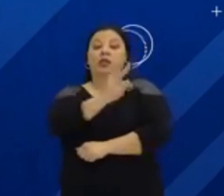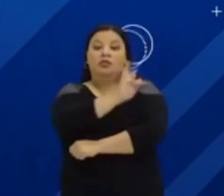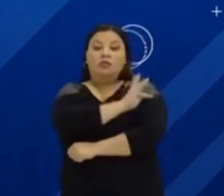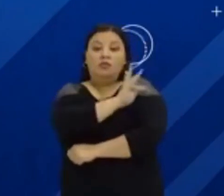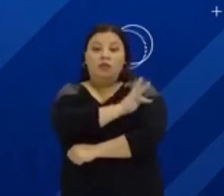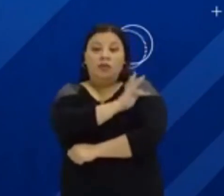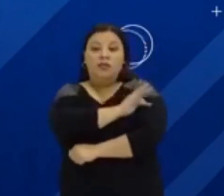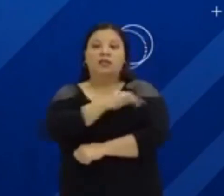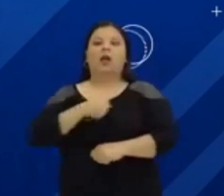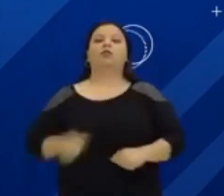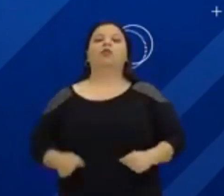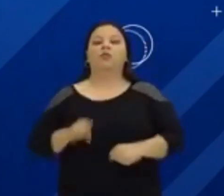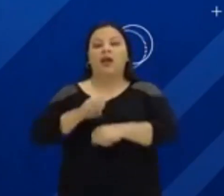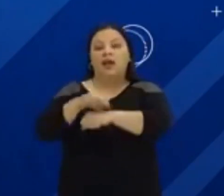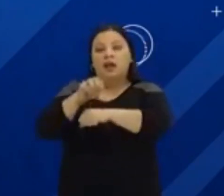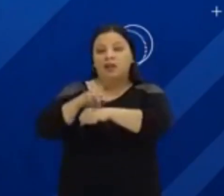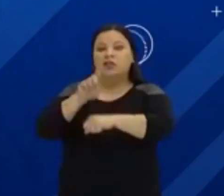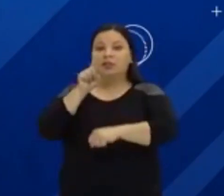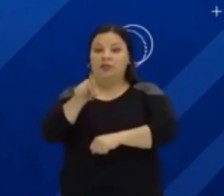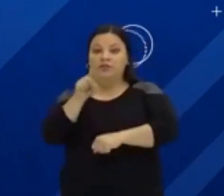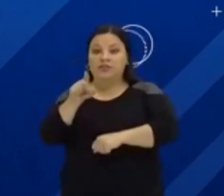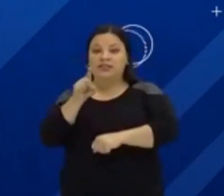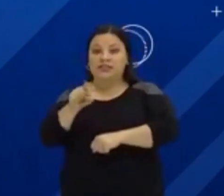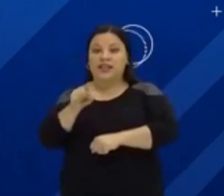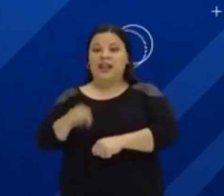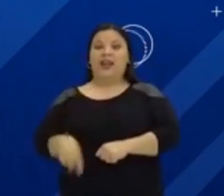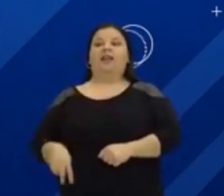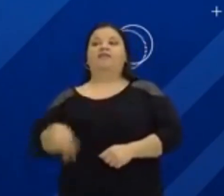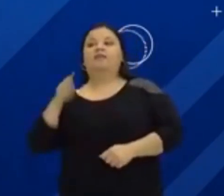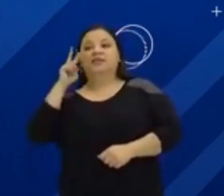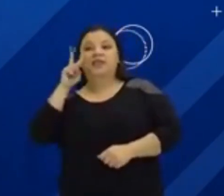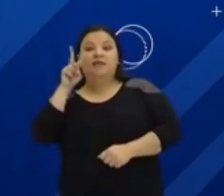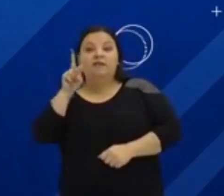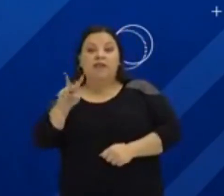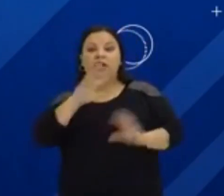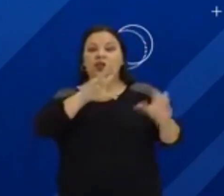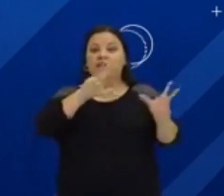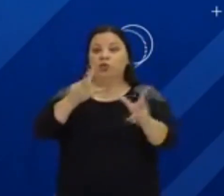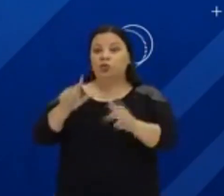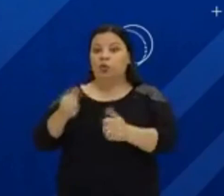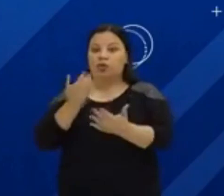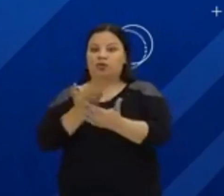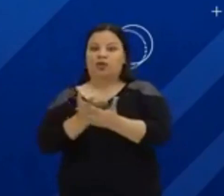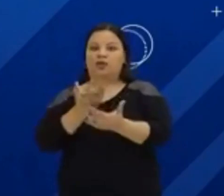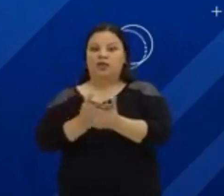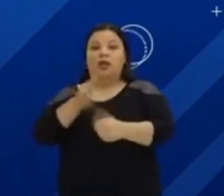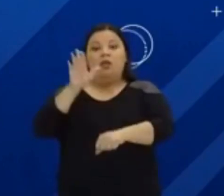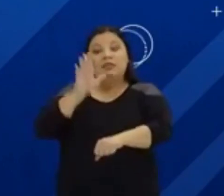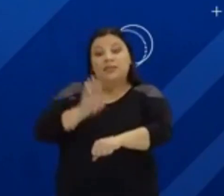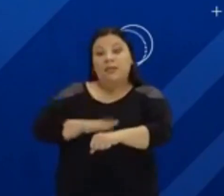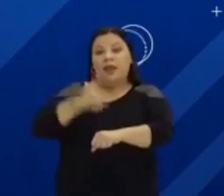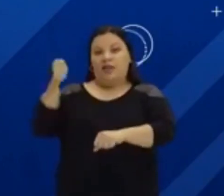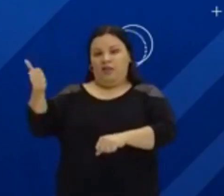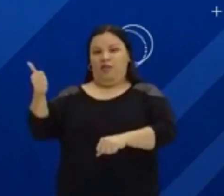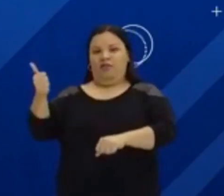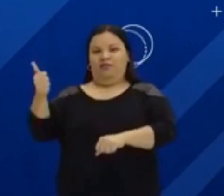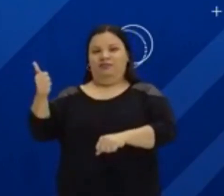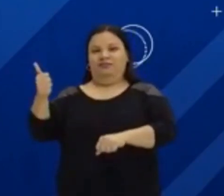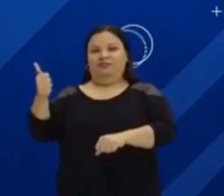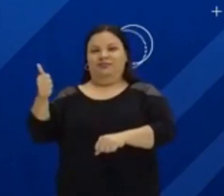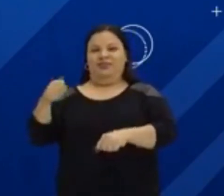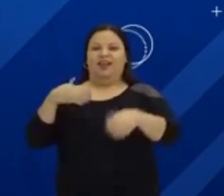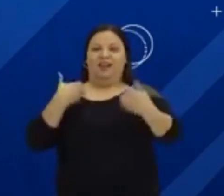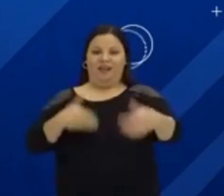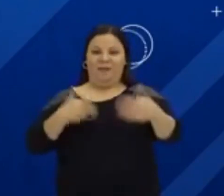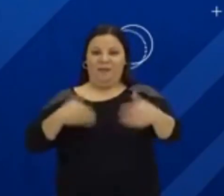assista todas as aulas assim você se prepara melhor para fazer uma excelente prova do ENEM nós